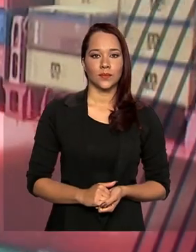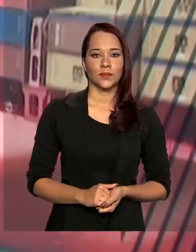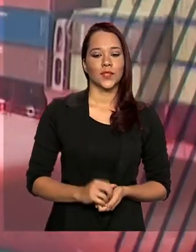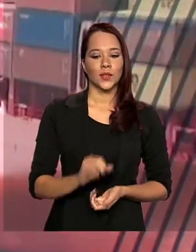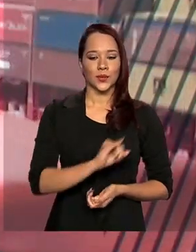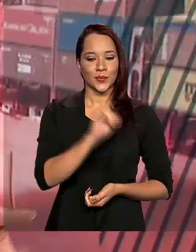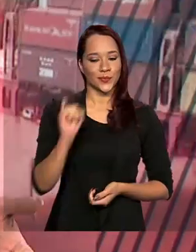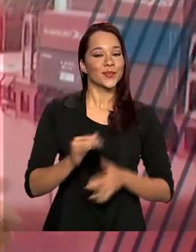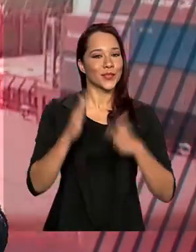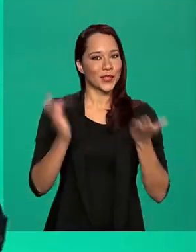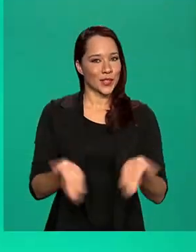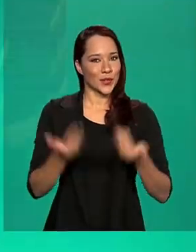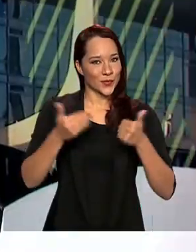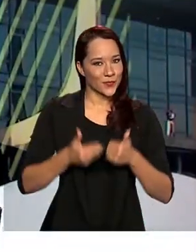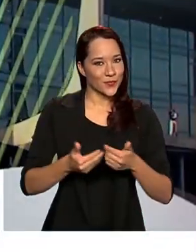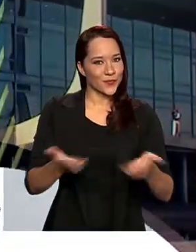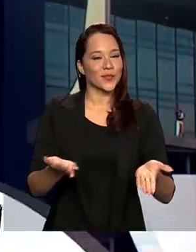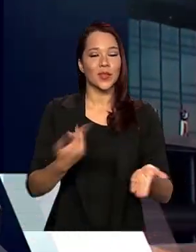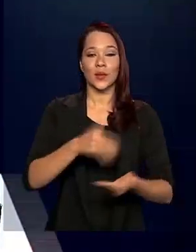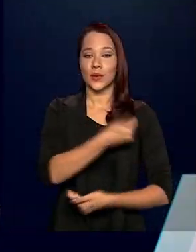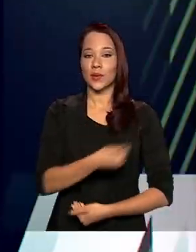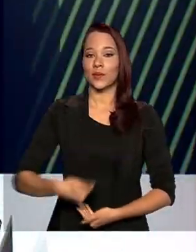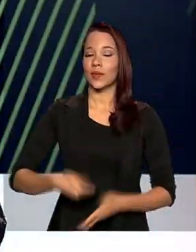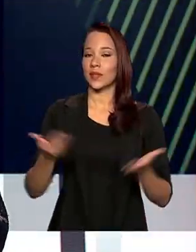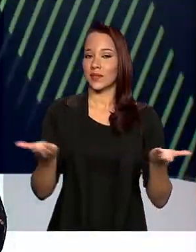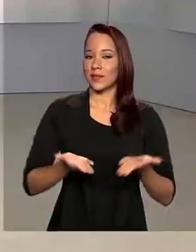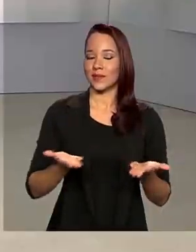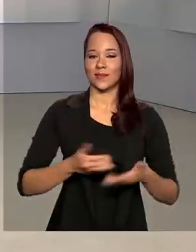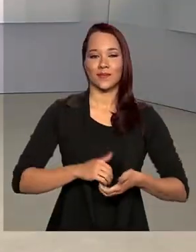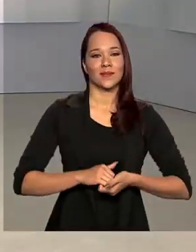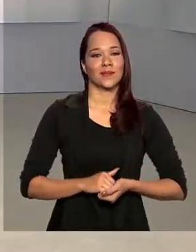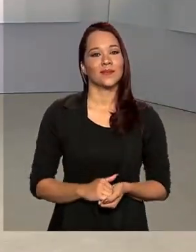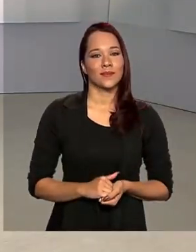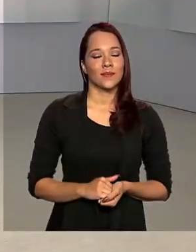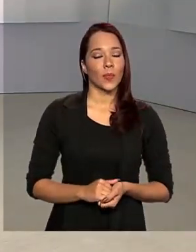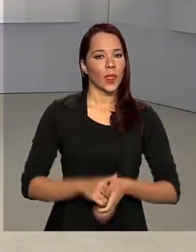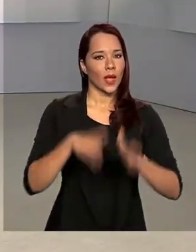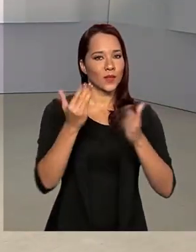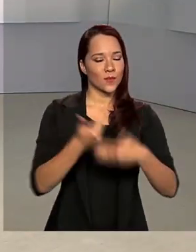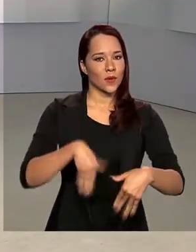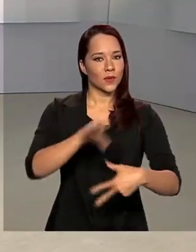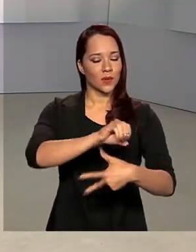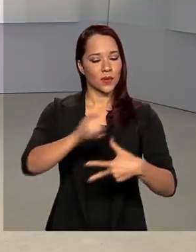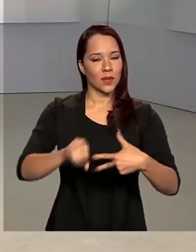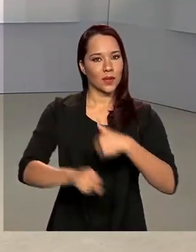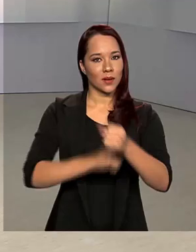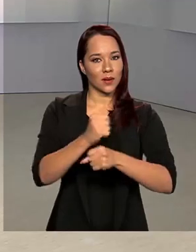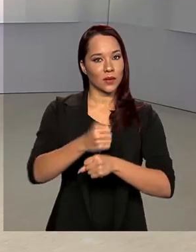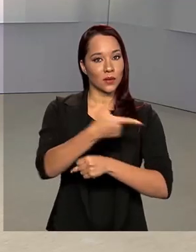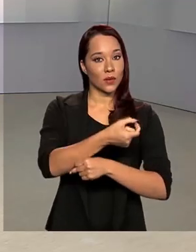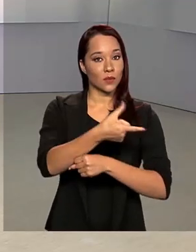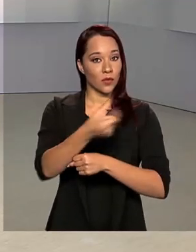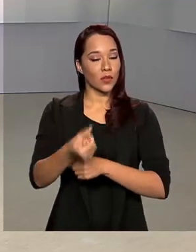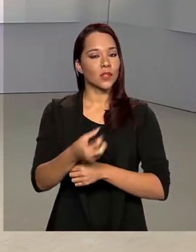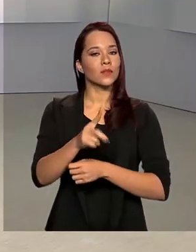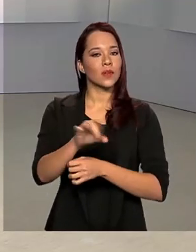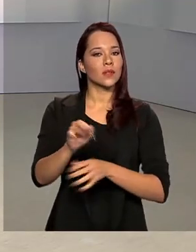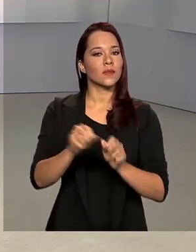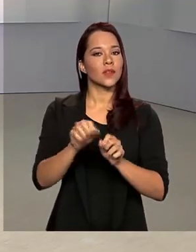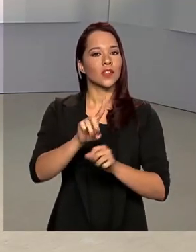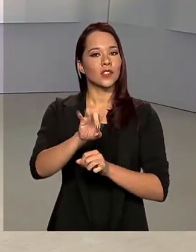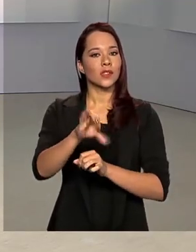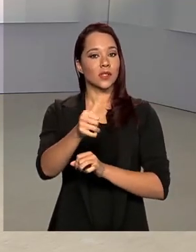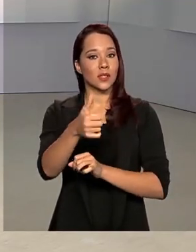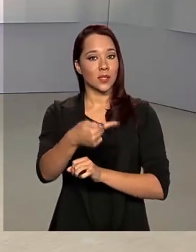Olá, já estou de volta com mais uma edição do Governo Agora. As provas do Enem de 2020 serão realizadas nos dias